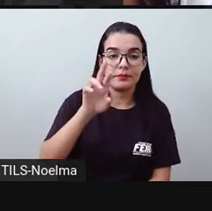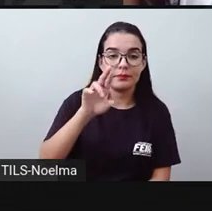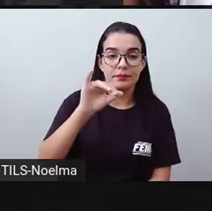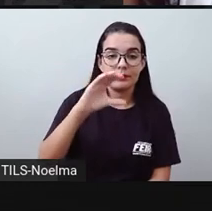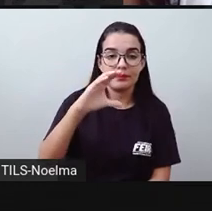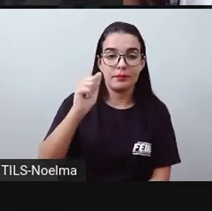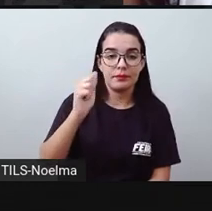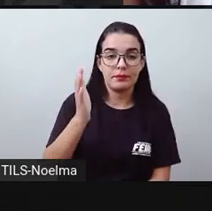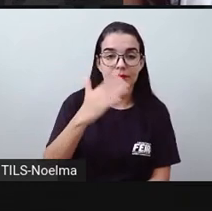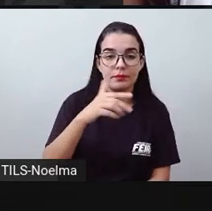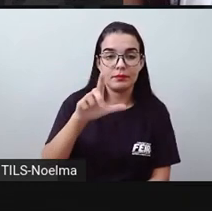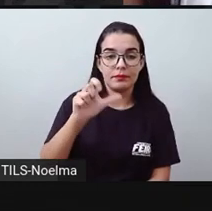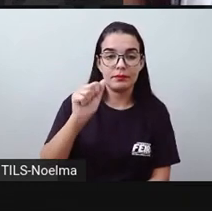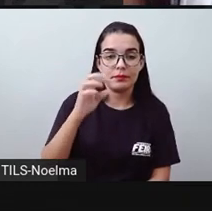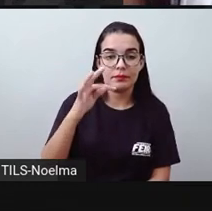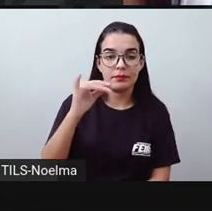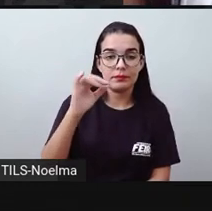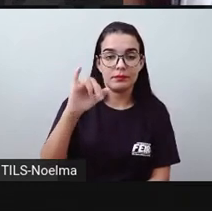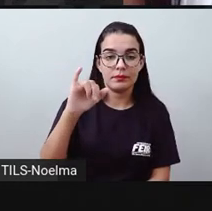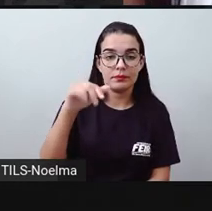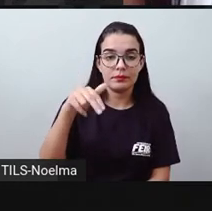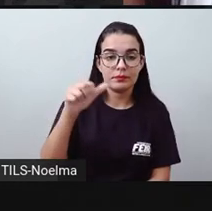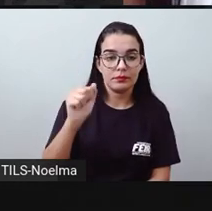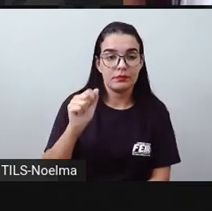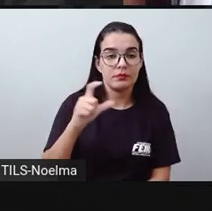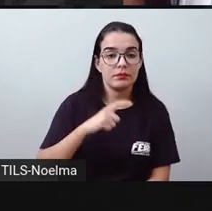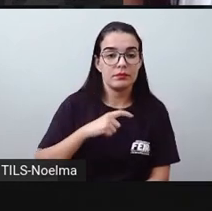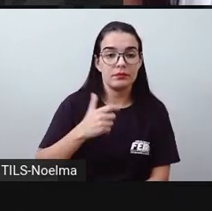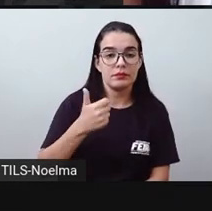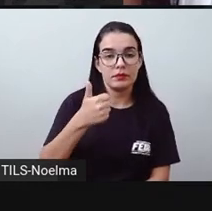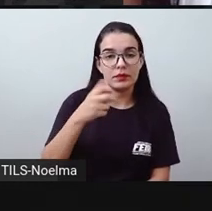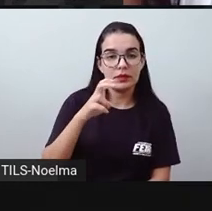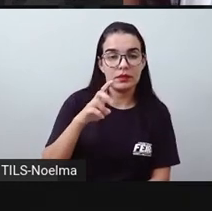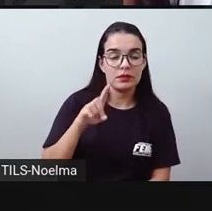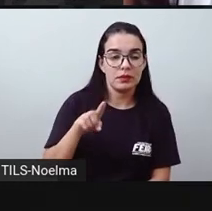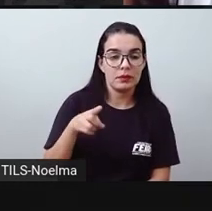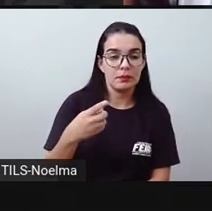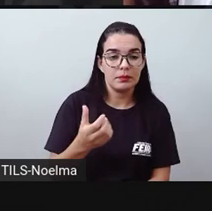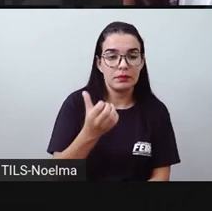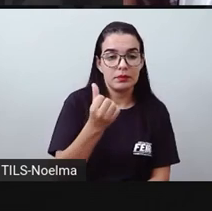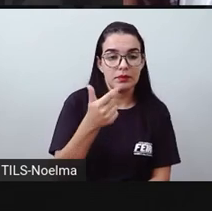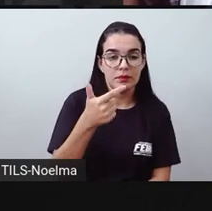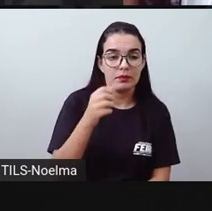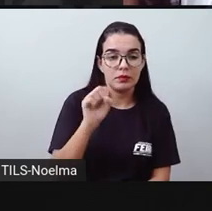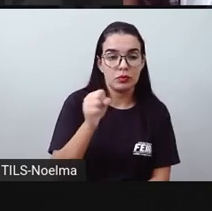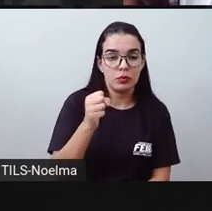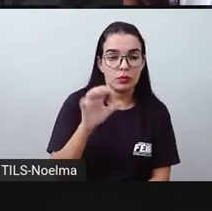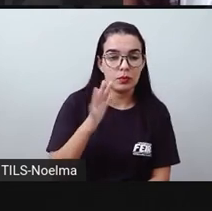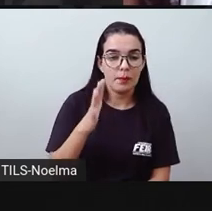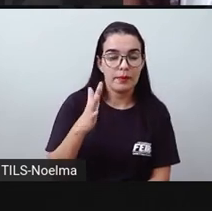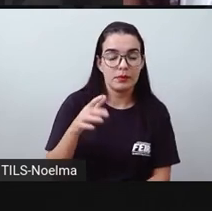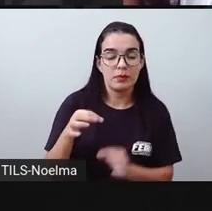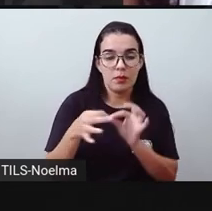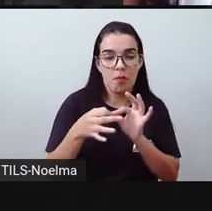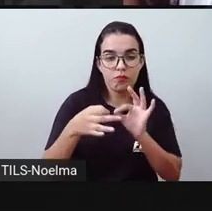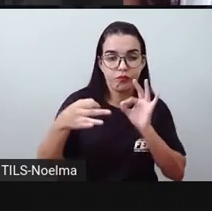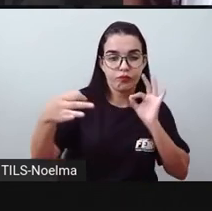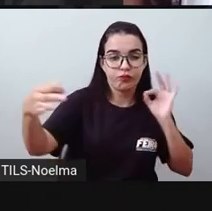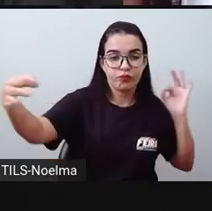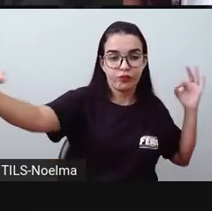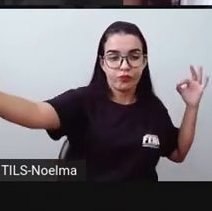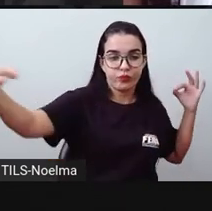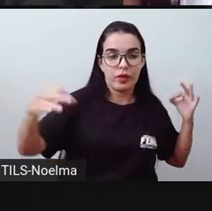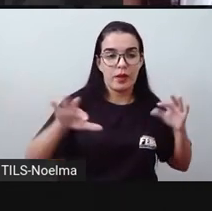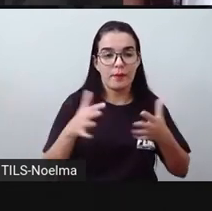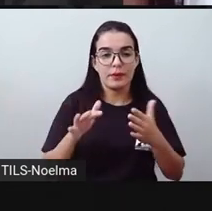desempenho das ferrovias. E aí tem 15.628 quilômetros de extensão e